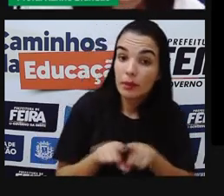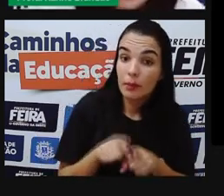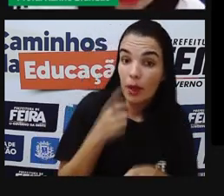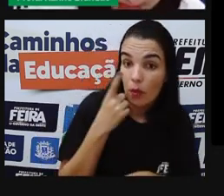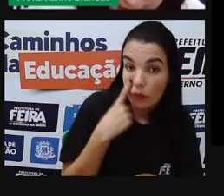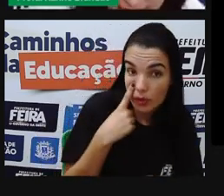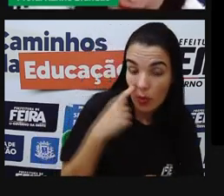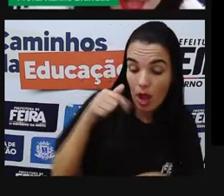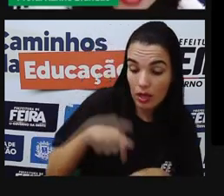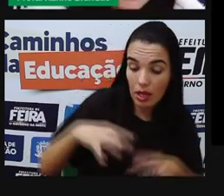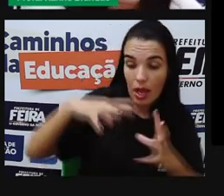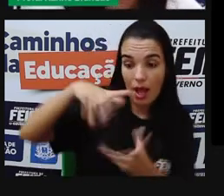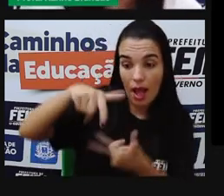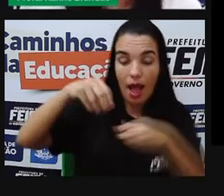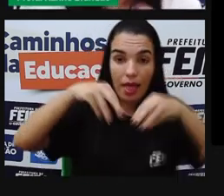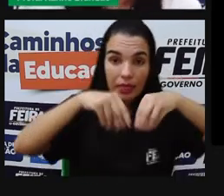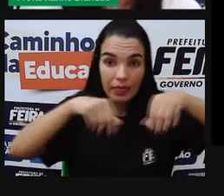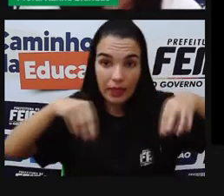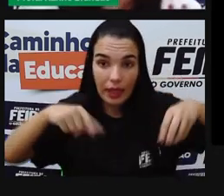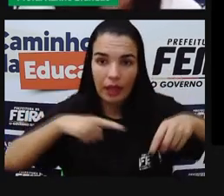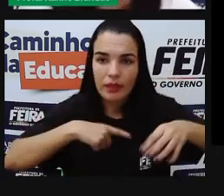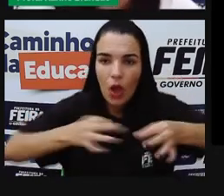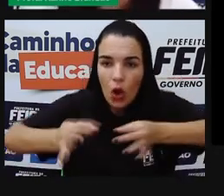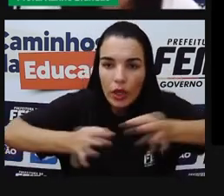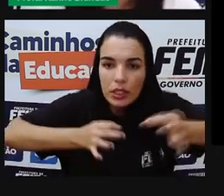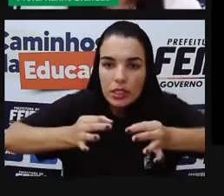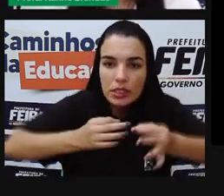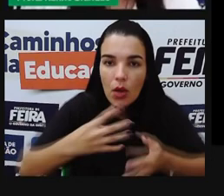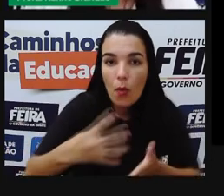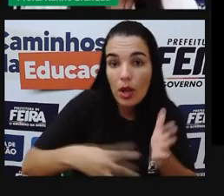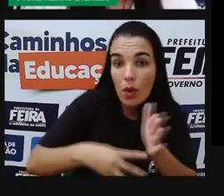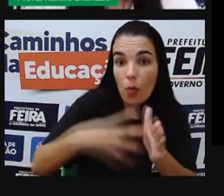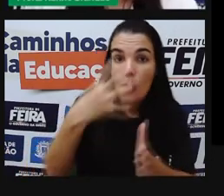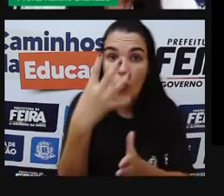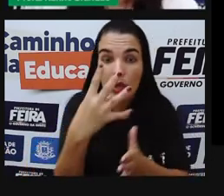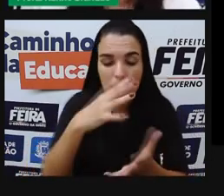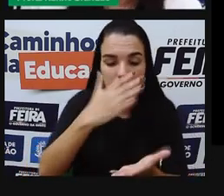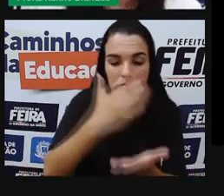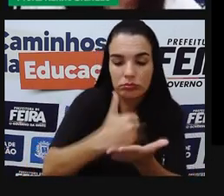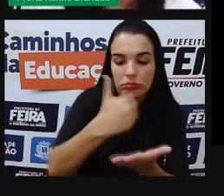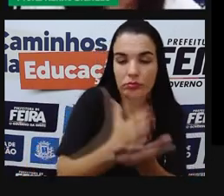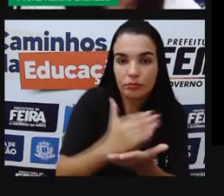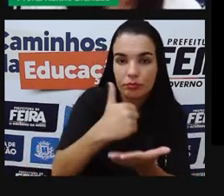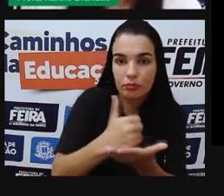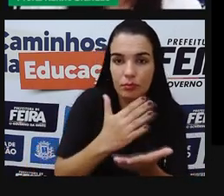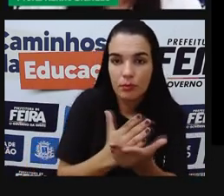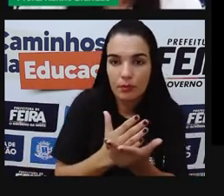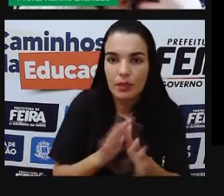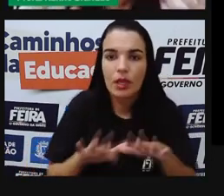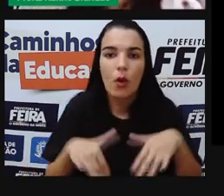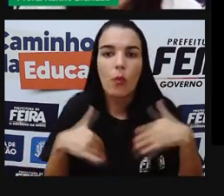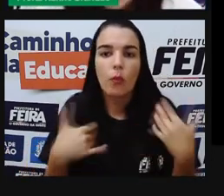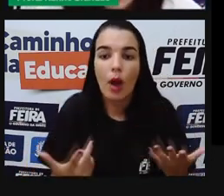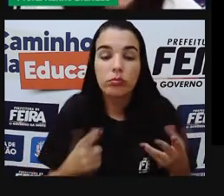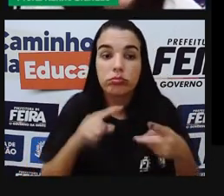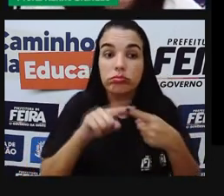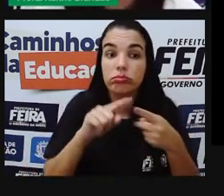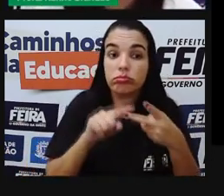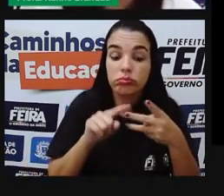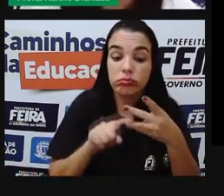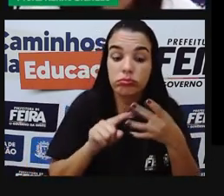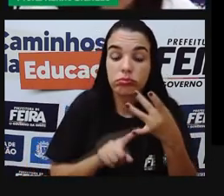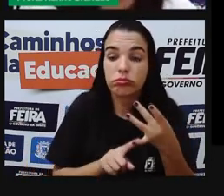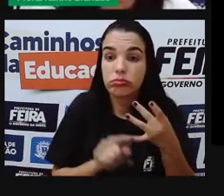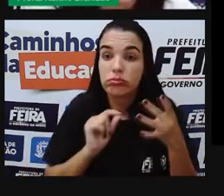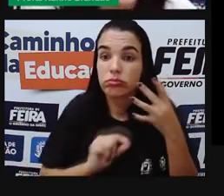nosso planeta, a Terra, ele tá organizado em quatro grandes esferas, né? Quais são essas grandes divisões,